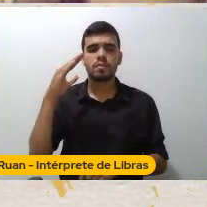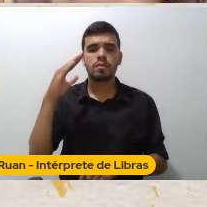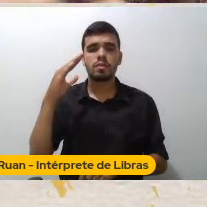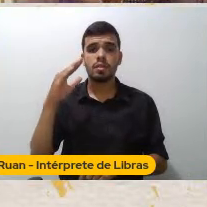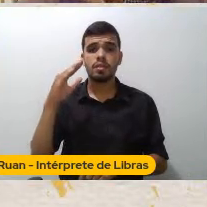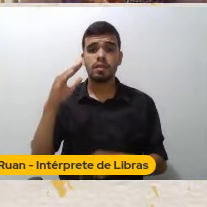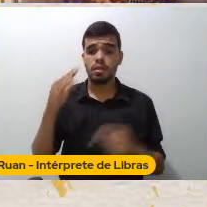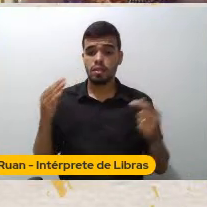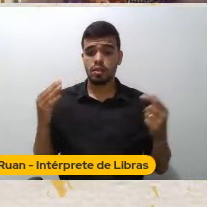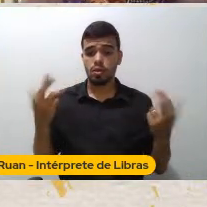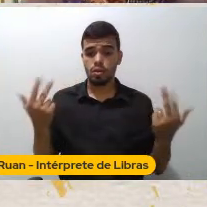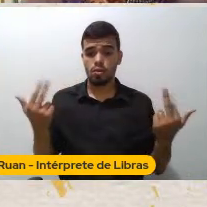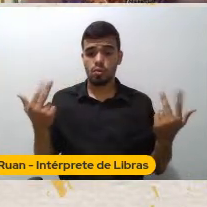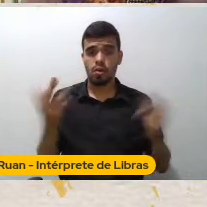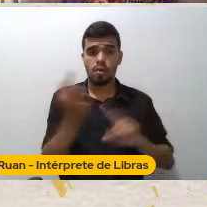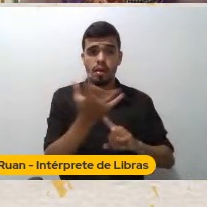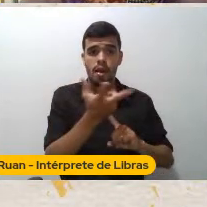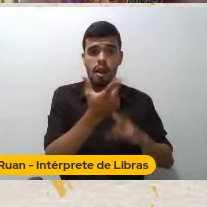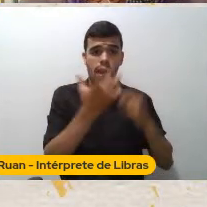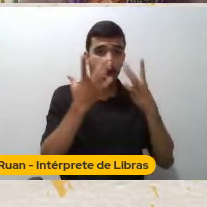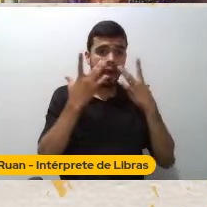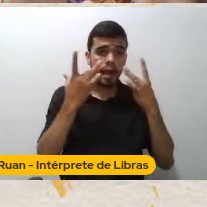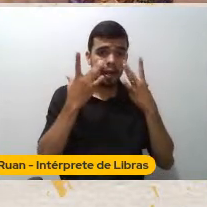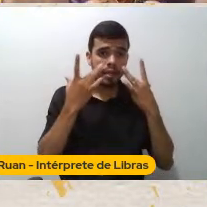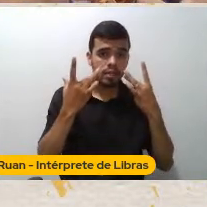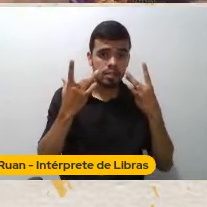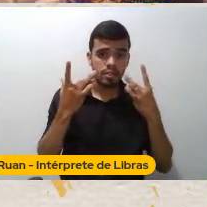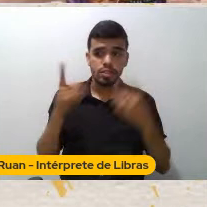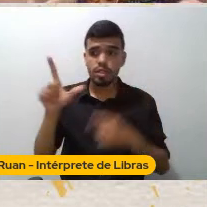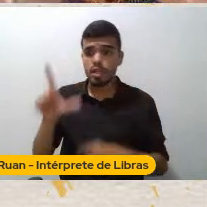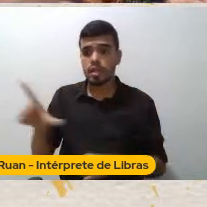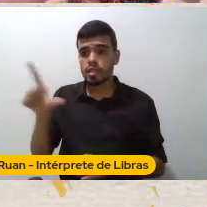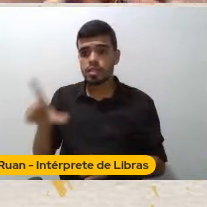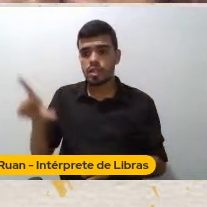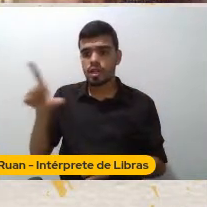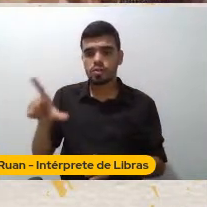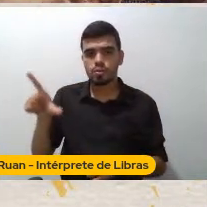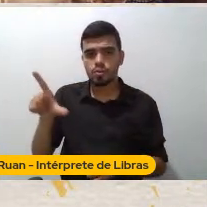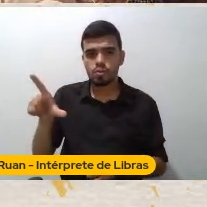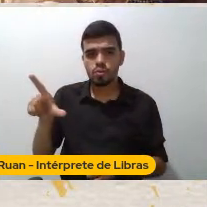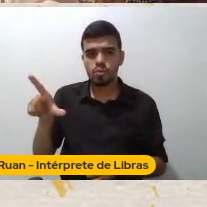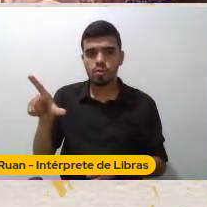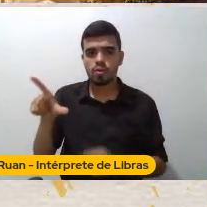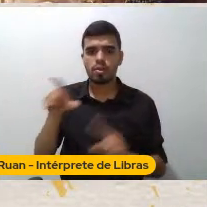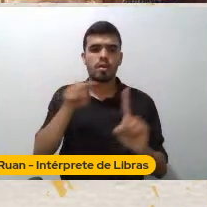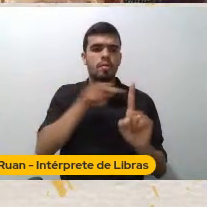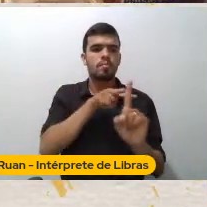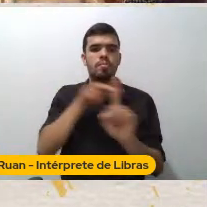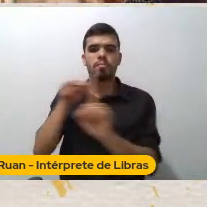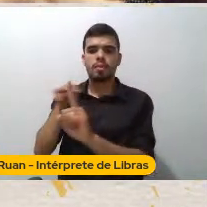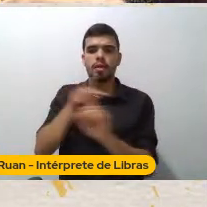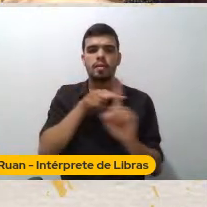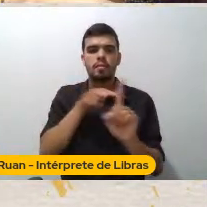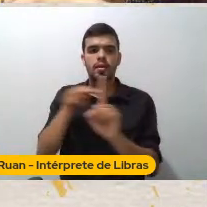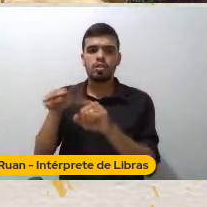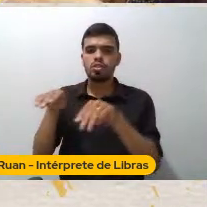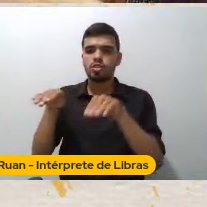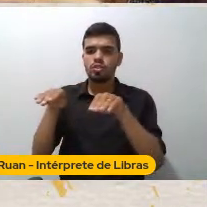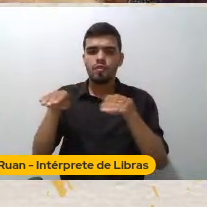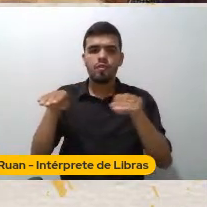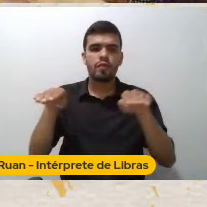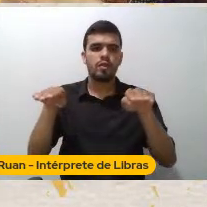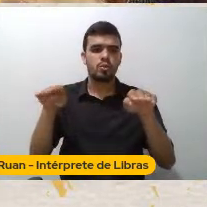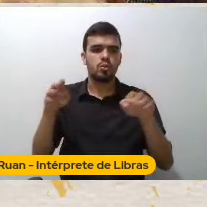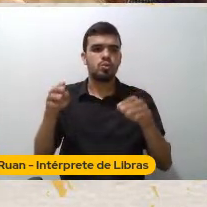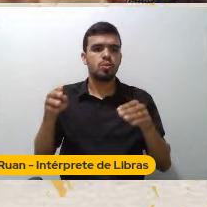Principalmente a literatura É importante Que a gente fale aqui Que eu registre Que o Oriente É uma